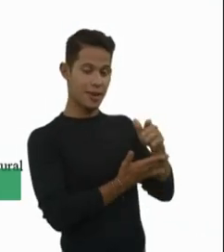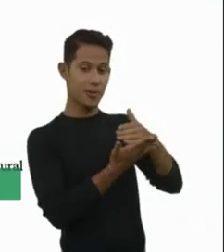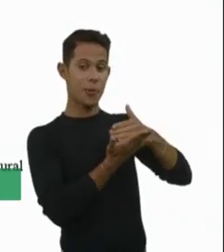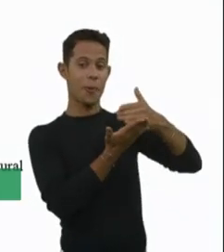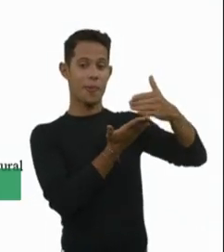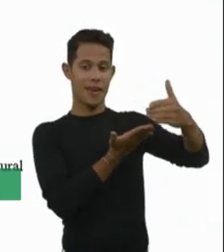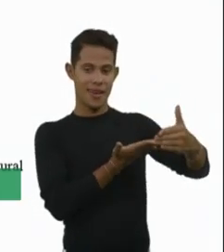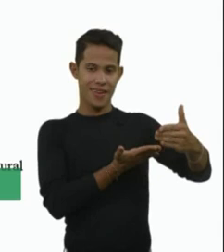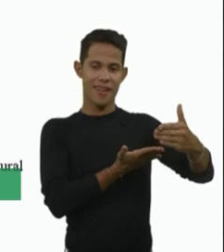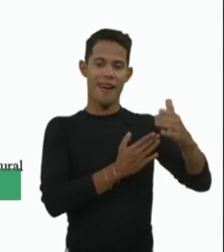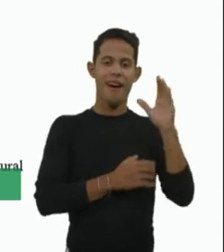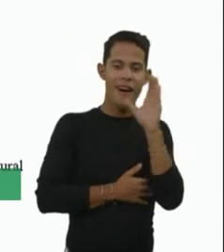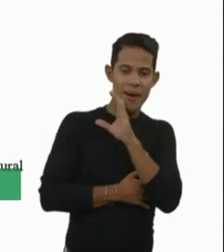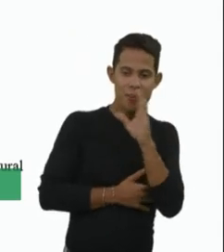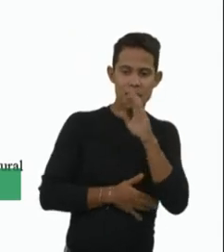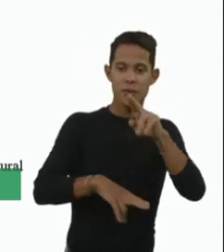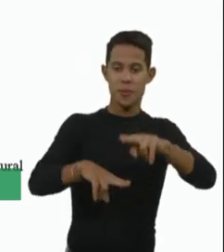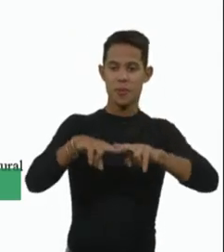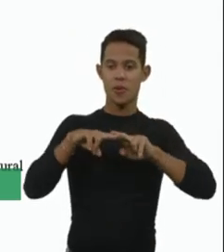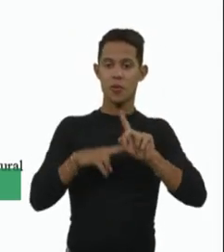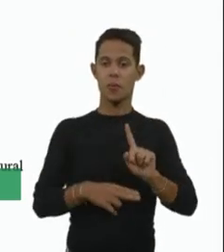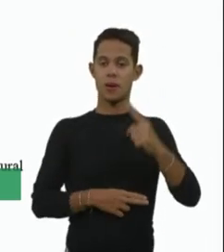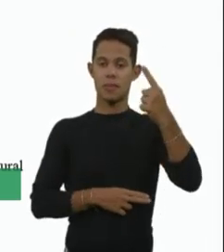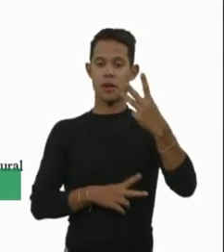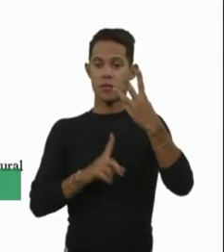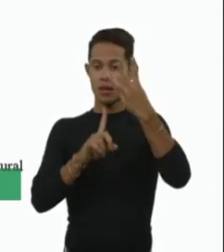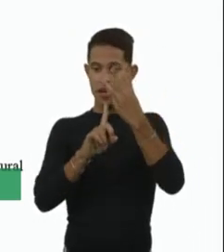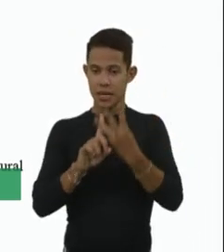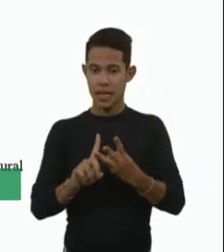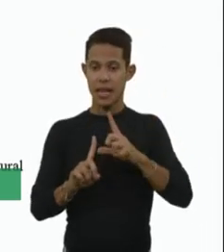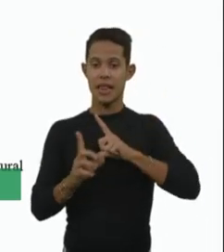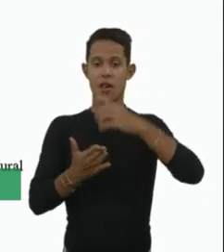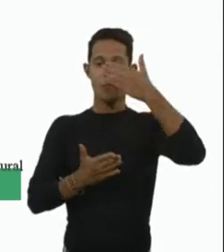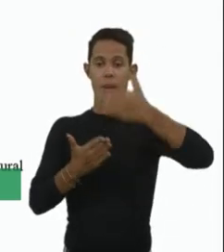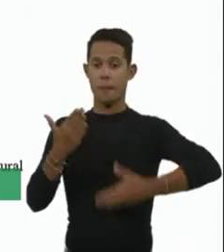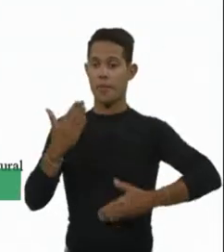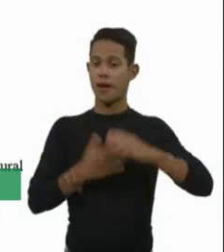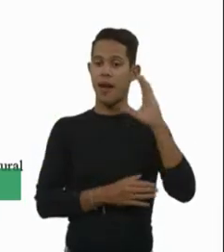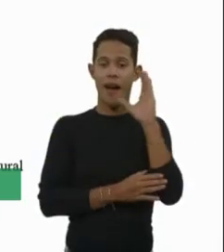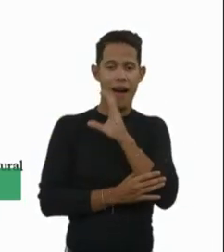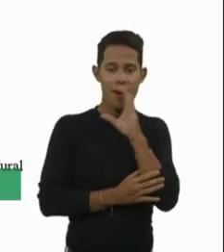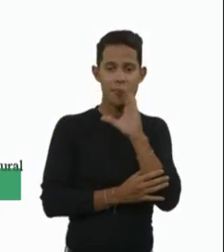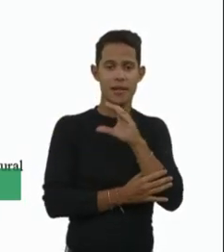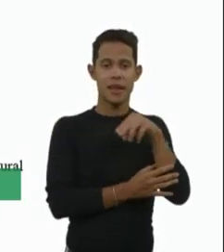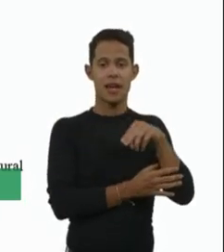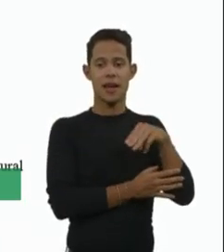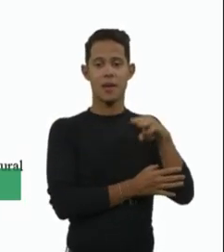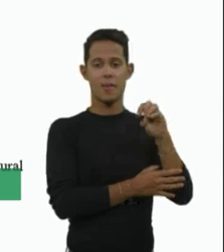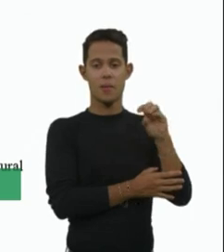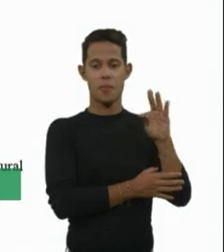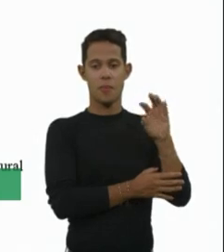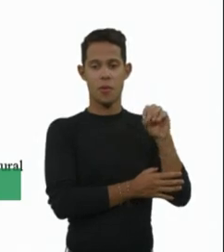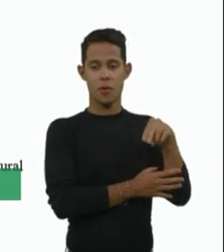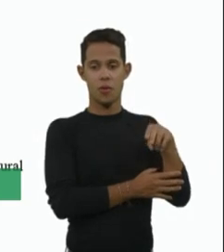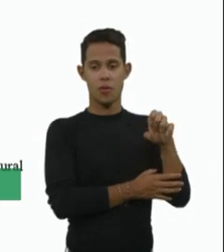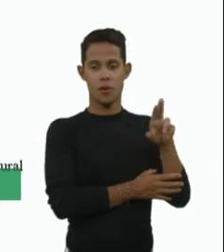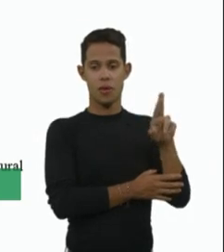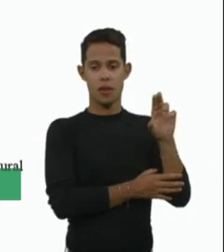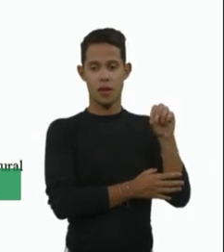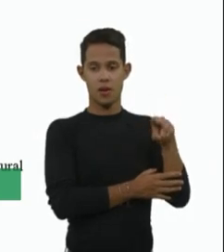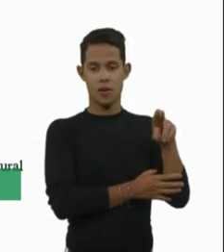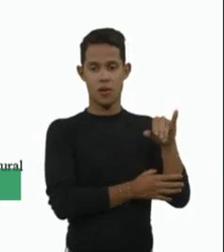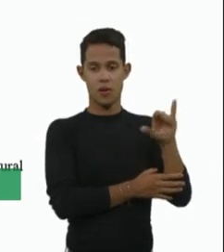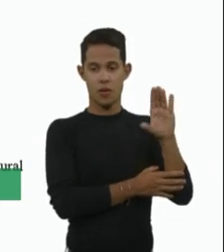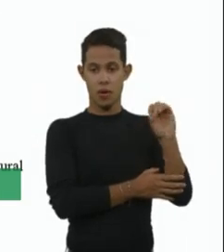então, nos primeiros três meses eu já tenho uma perda muito acentuada dos motoneurônios e aos seis meses eu já perdi 95%